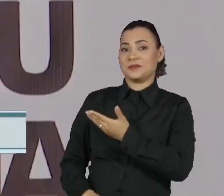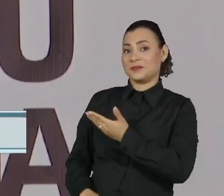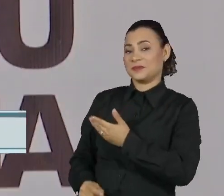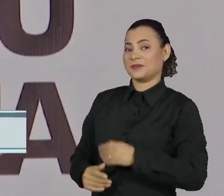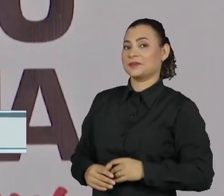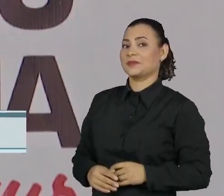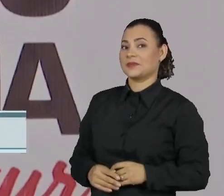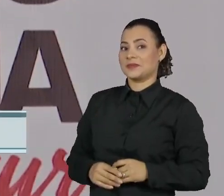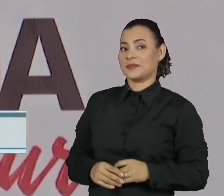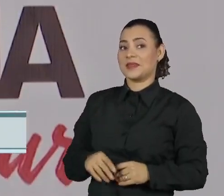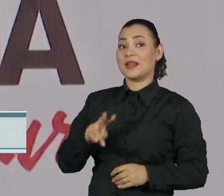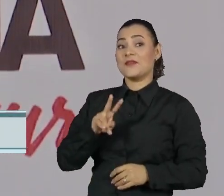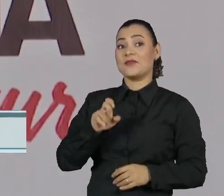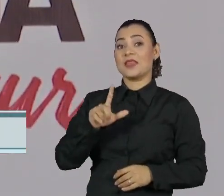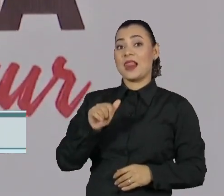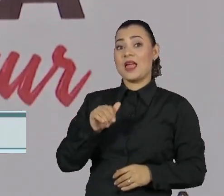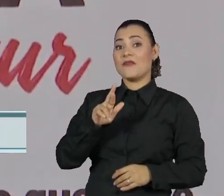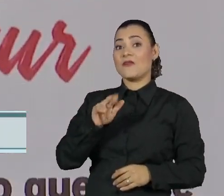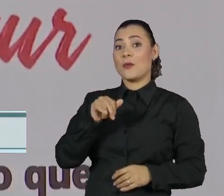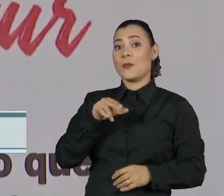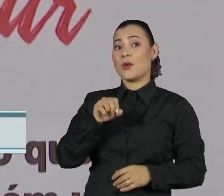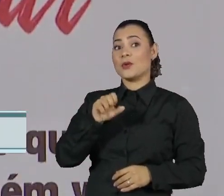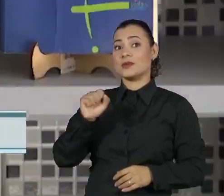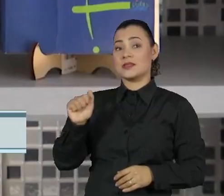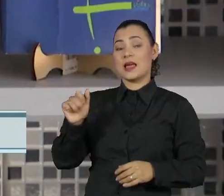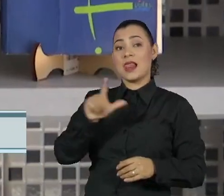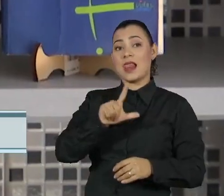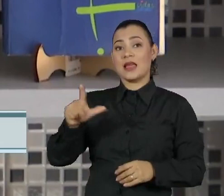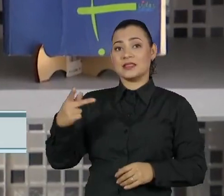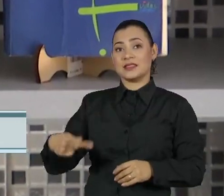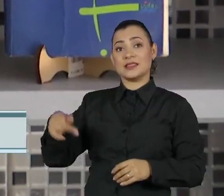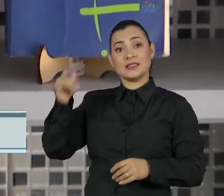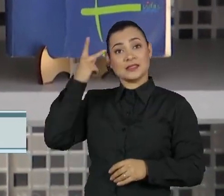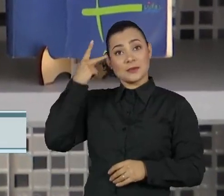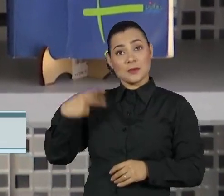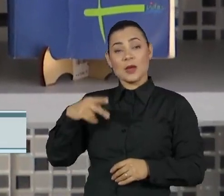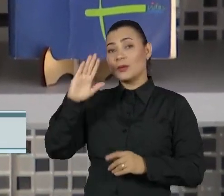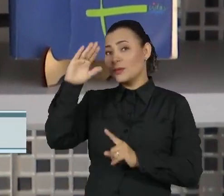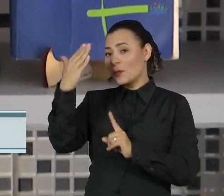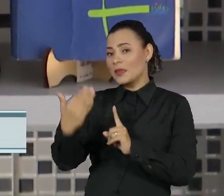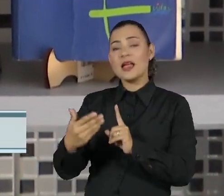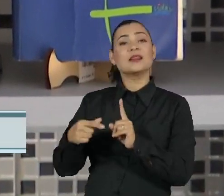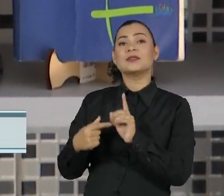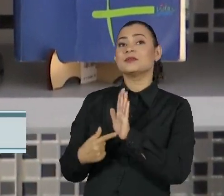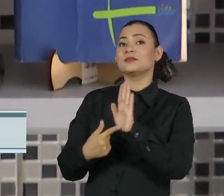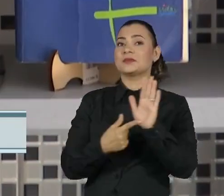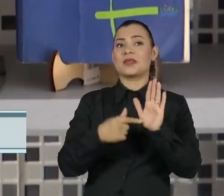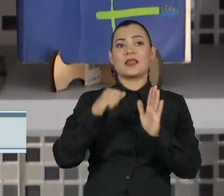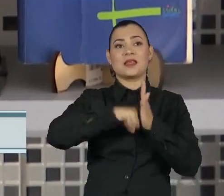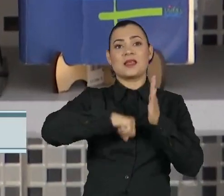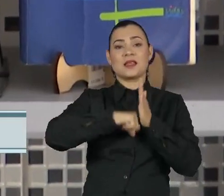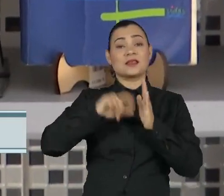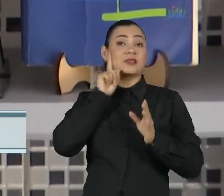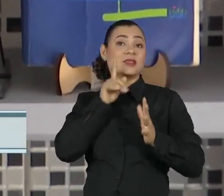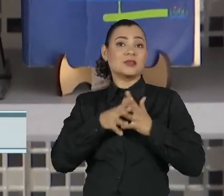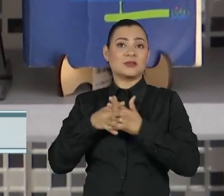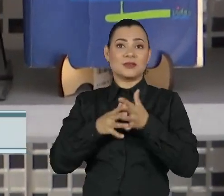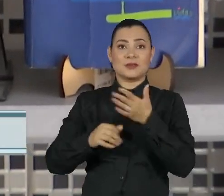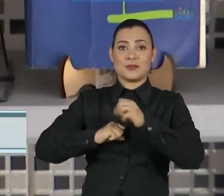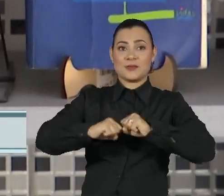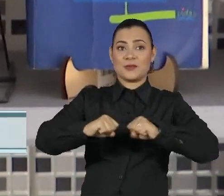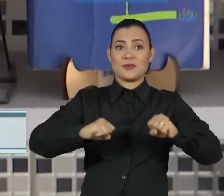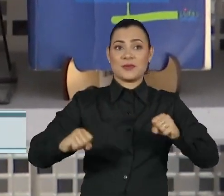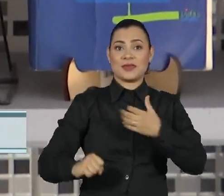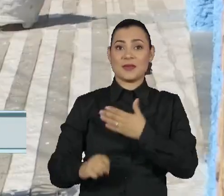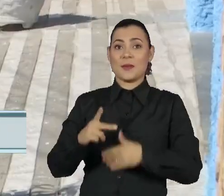Shakur, na Vila Formosa, zona leste da capital paulista. A inspiração é a ativista norte-americana e integrante do movimento